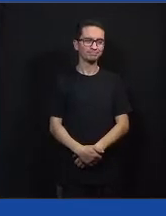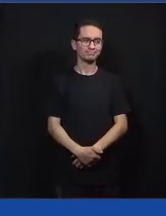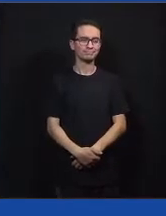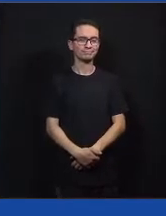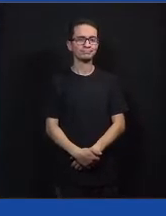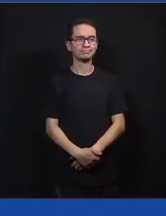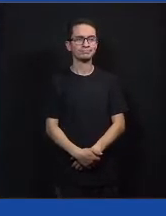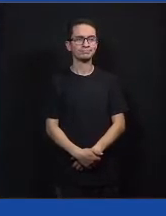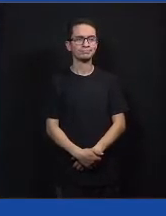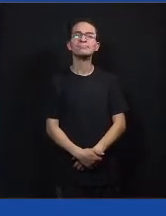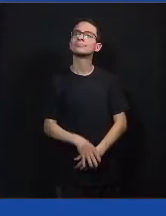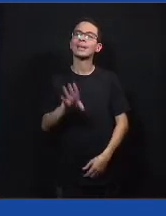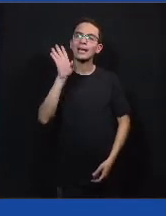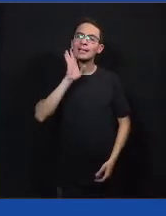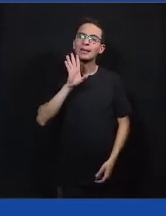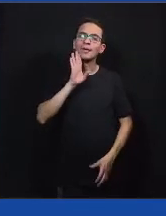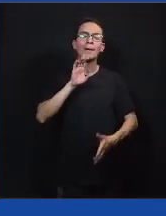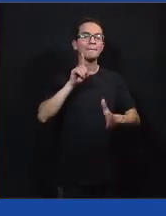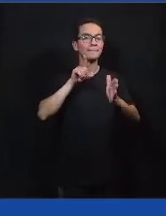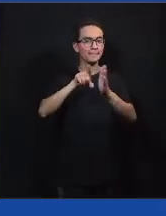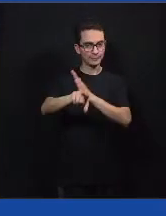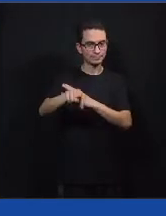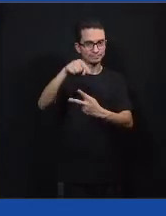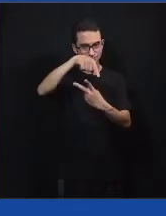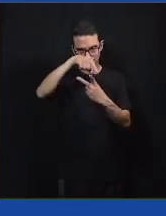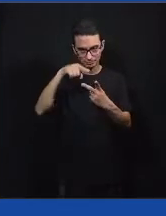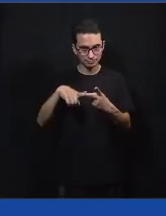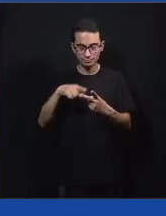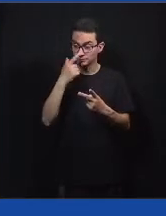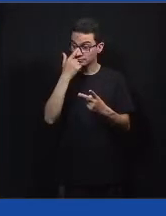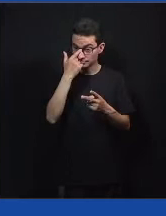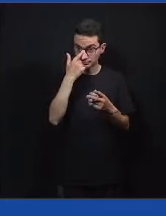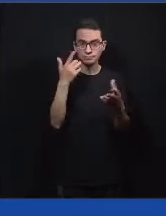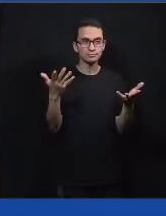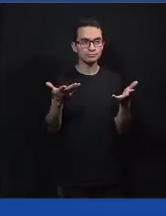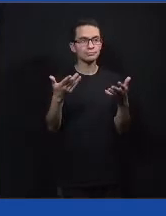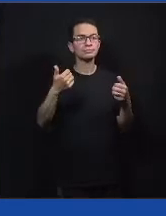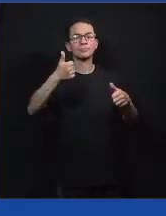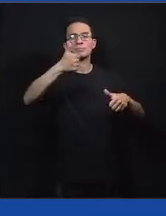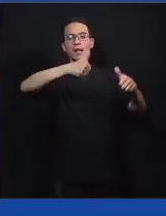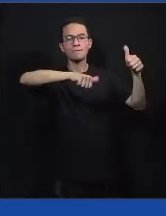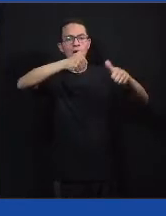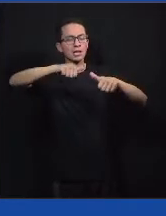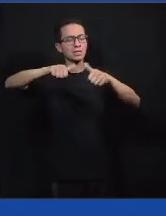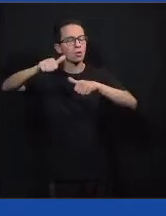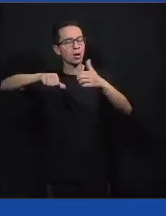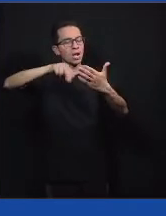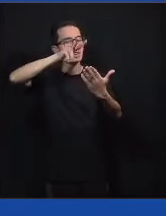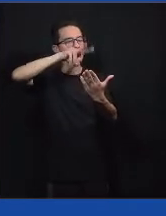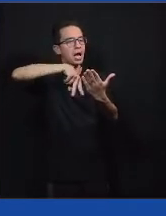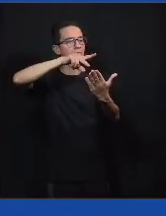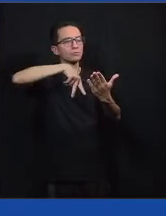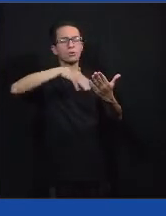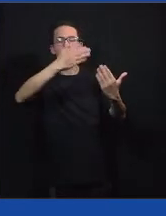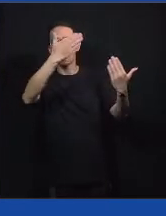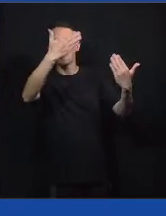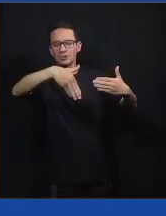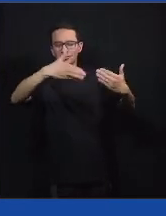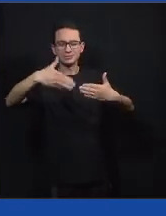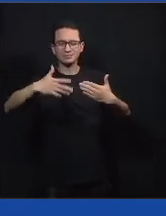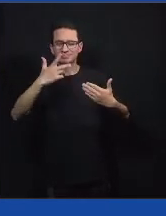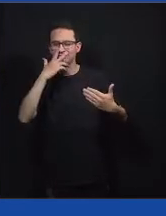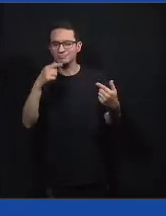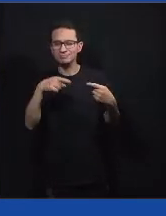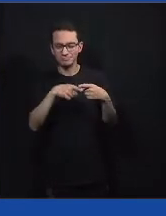Vou jogar outra pergunta para vocês. A gente estava lendo as avaliações dos jovens que participaram dos grupos e